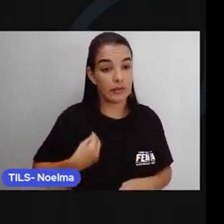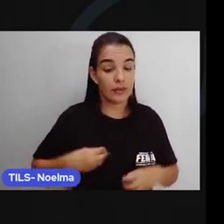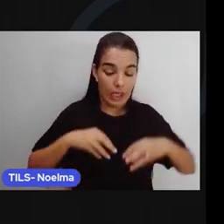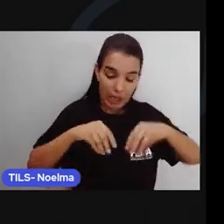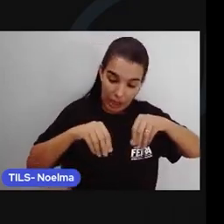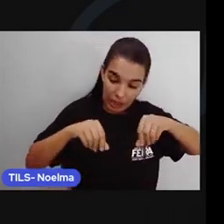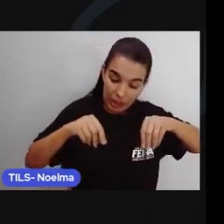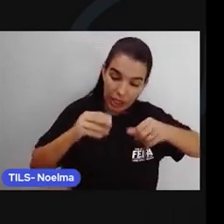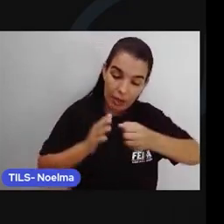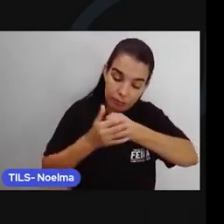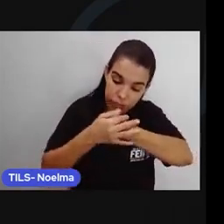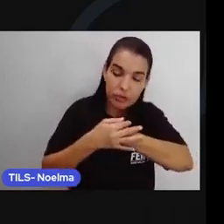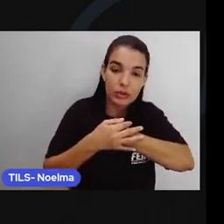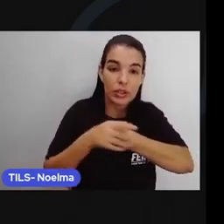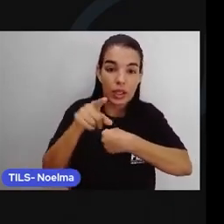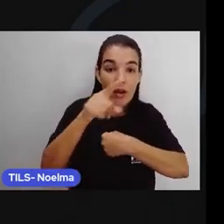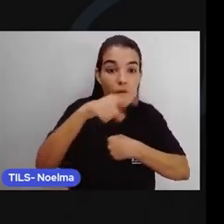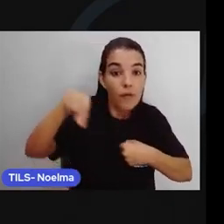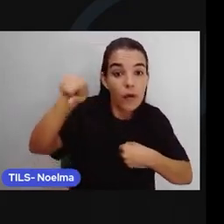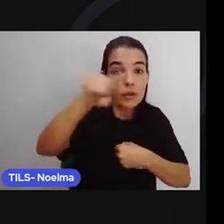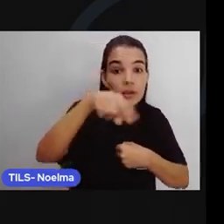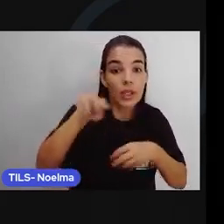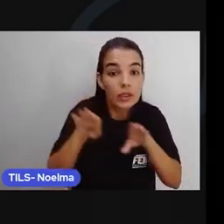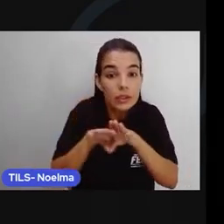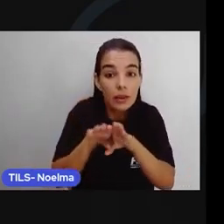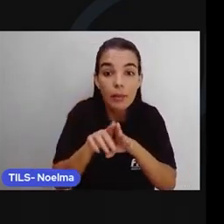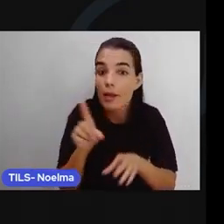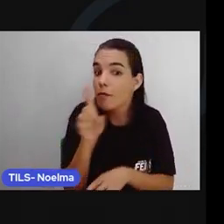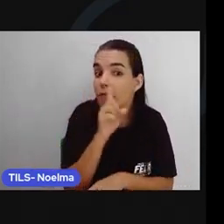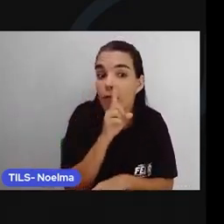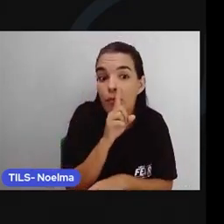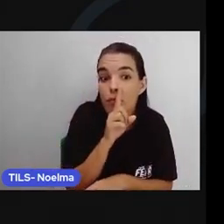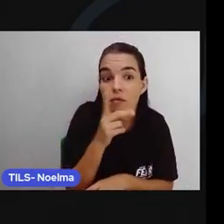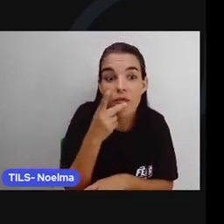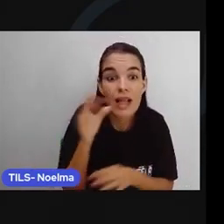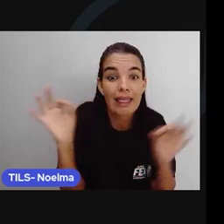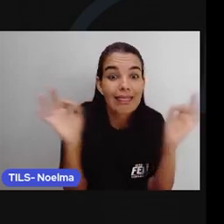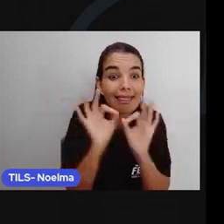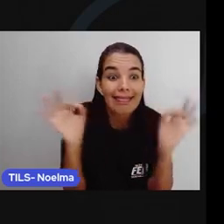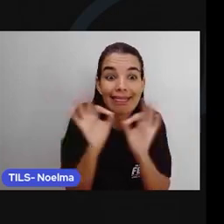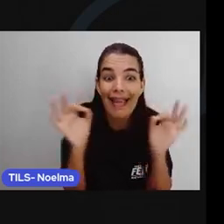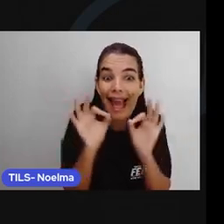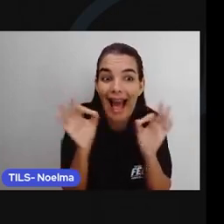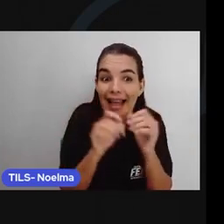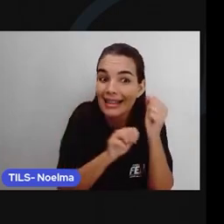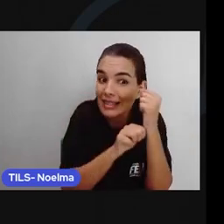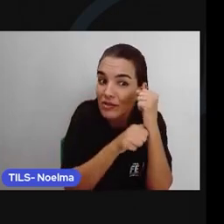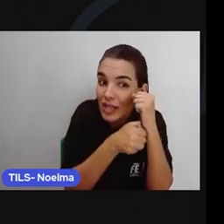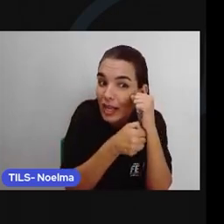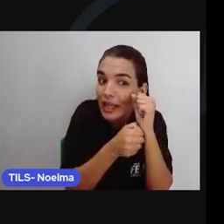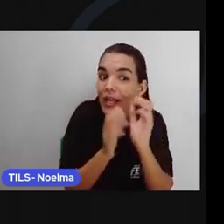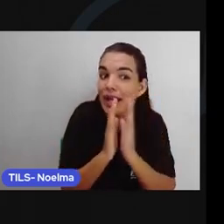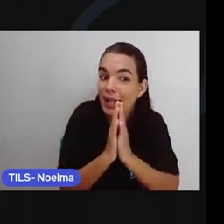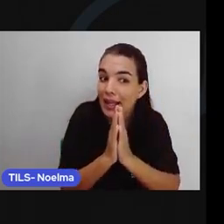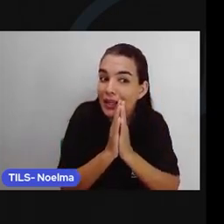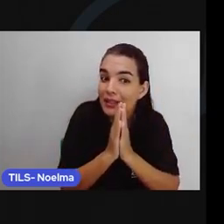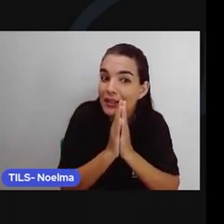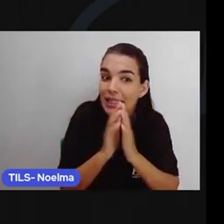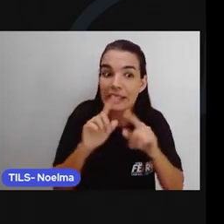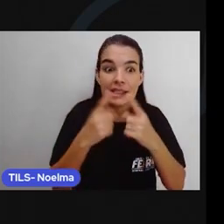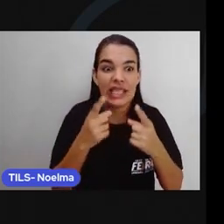vocês Ajudem também E não falem nada Sobre o segredo do Minhocão Senão